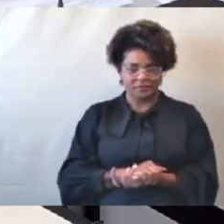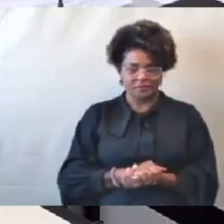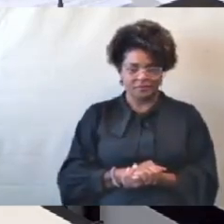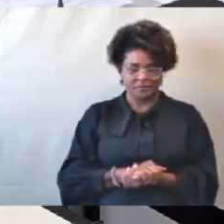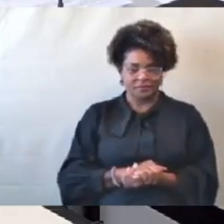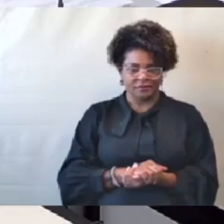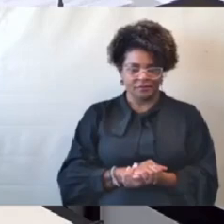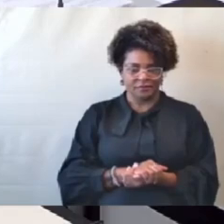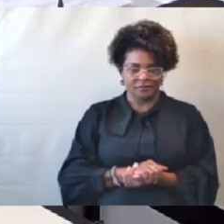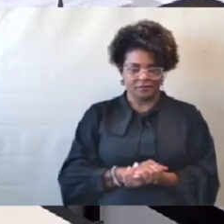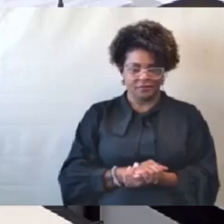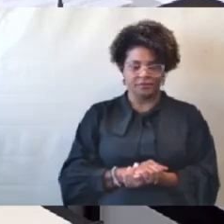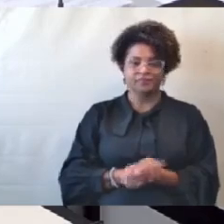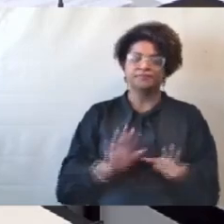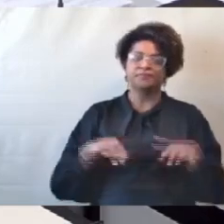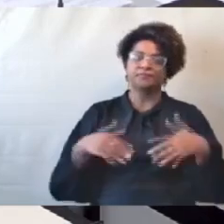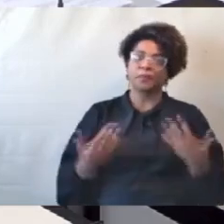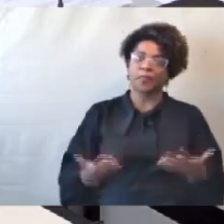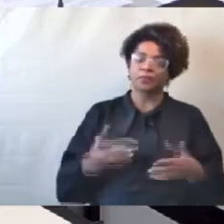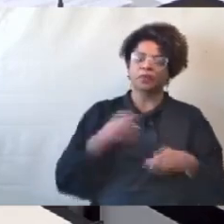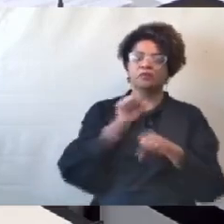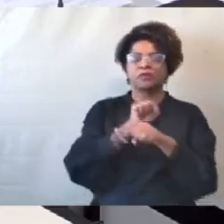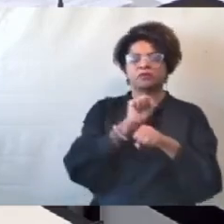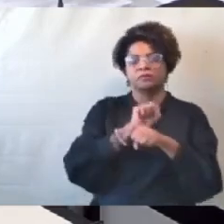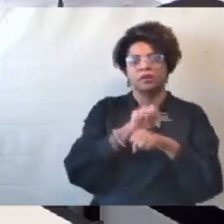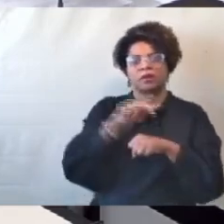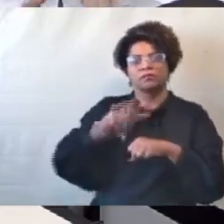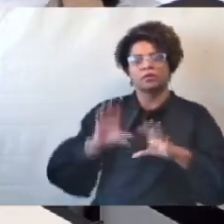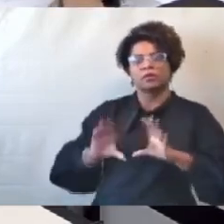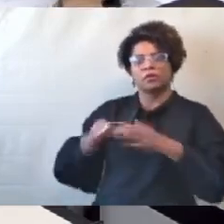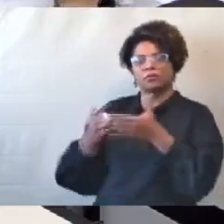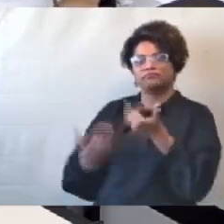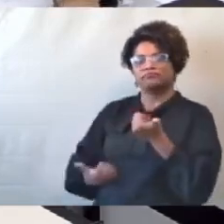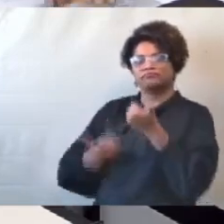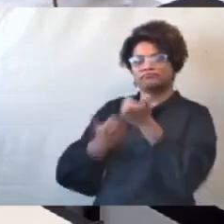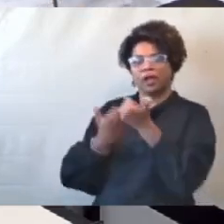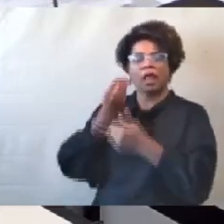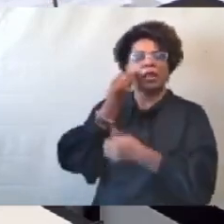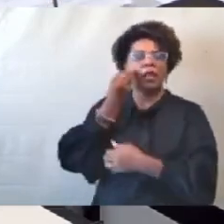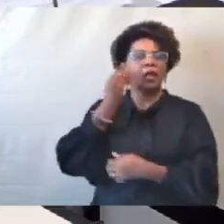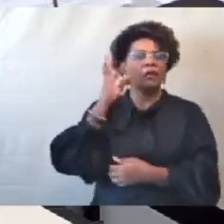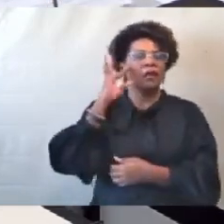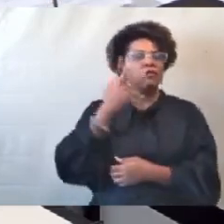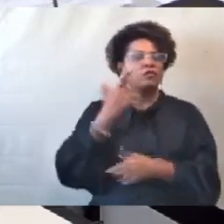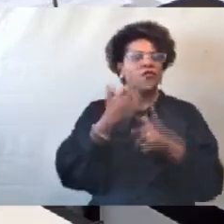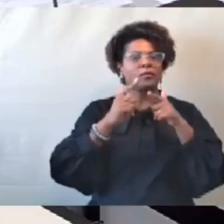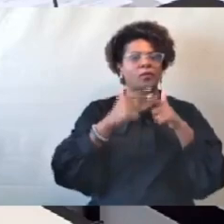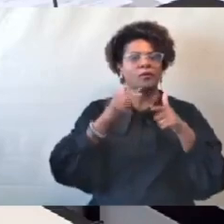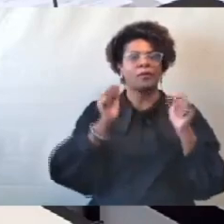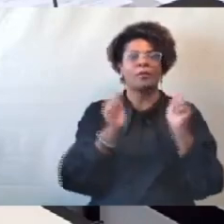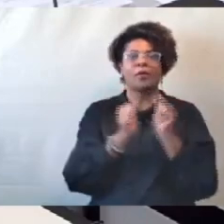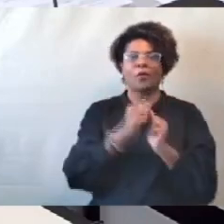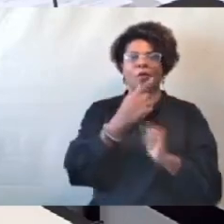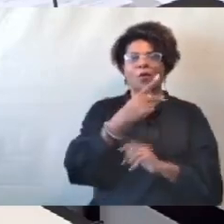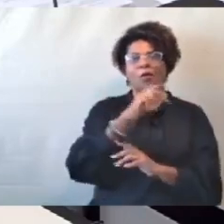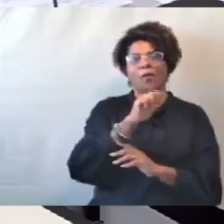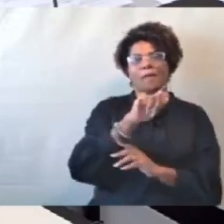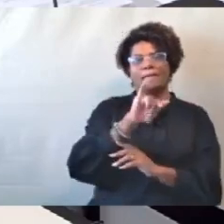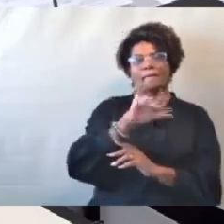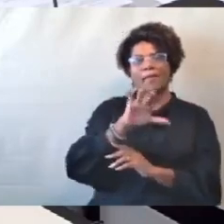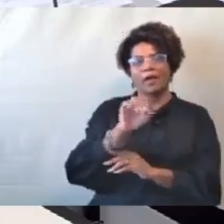Bom, enquanto a assessoria vai tentando resolver o problema com o senhor Pabllo aqui, de identificação... Oi?